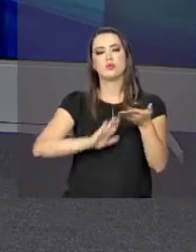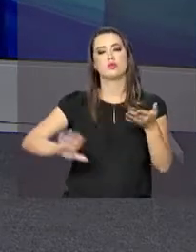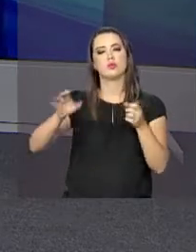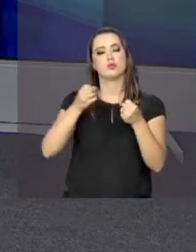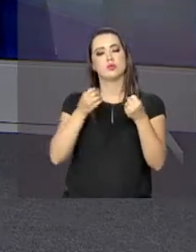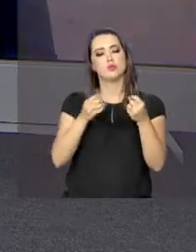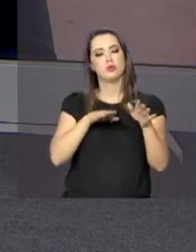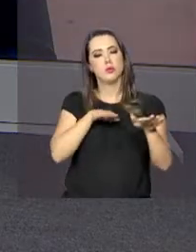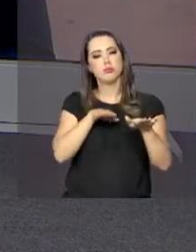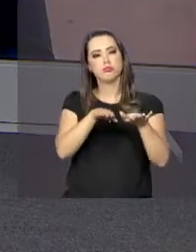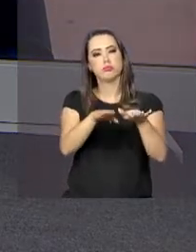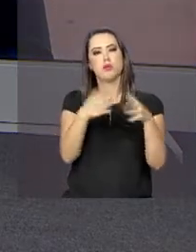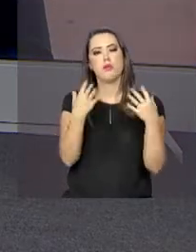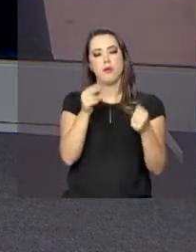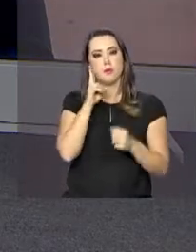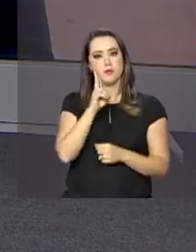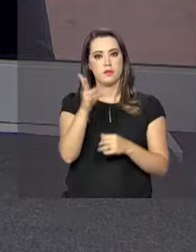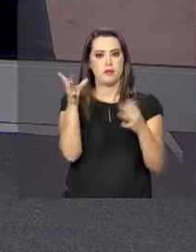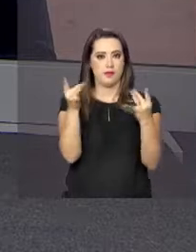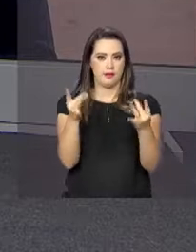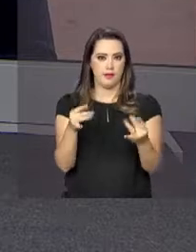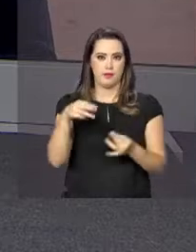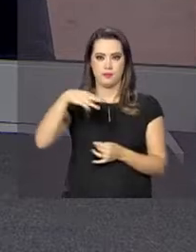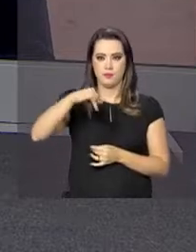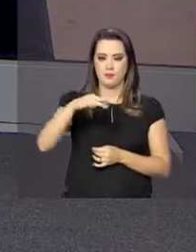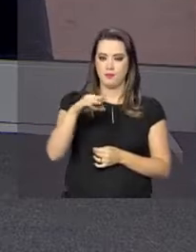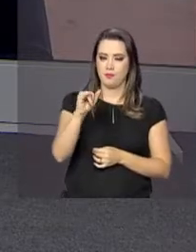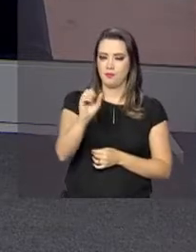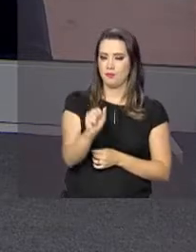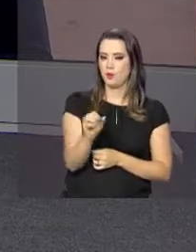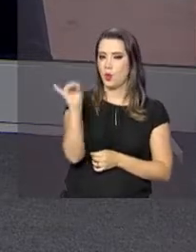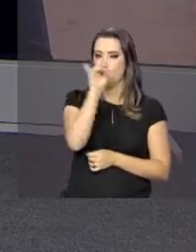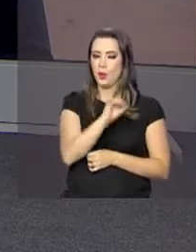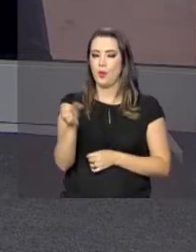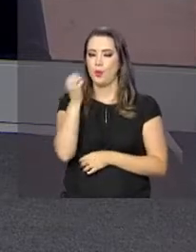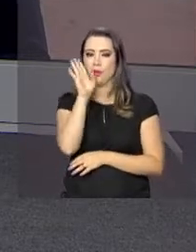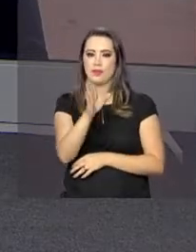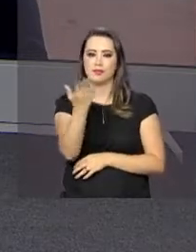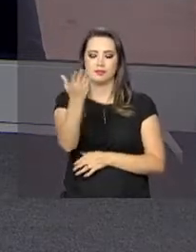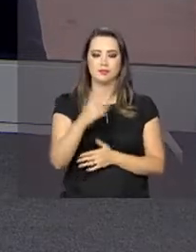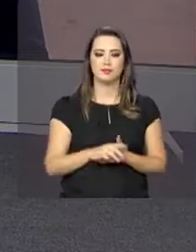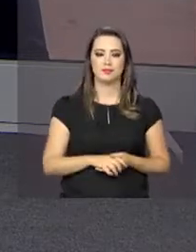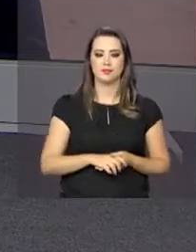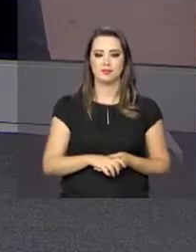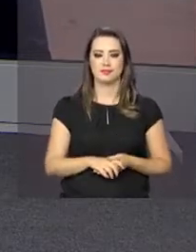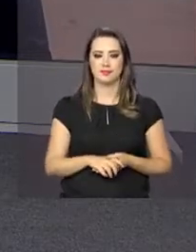Márcia Fernandes, que traz mais detalhes sobre isso para a gente. Oi, Márcia, boa tarde para você.